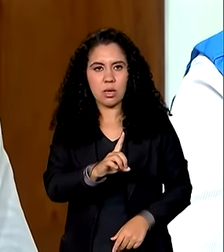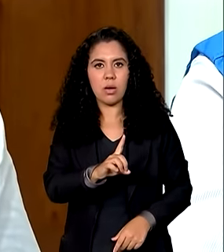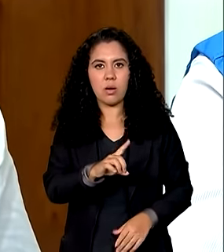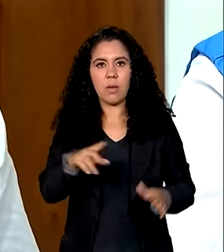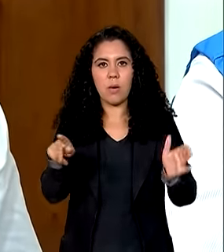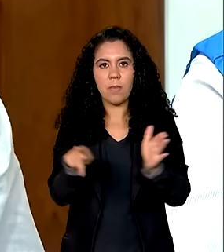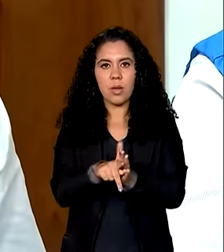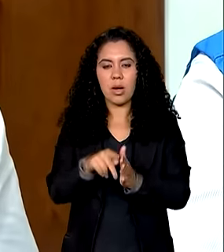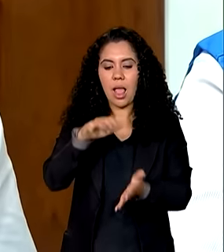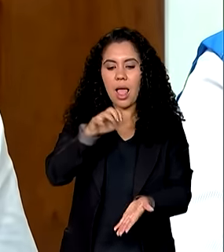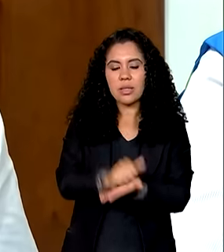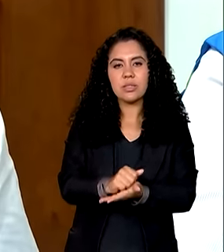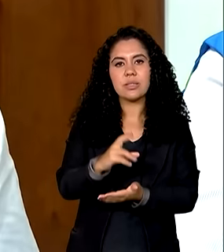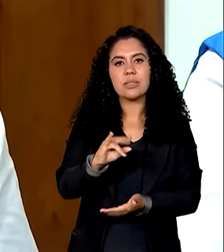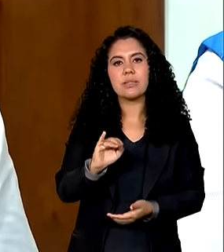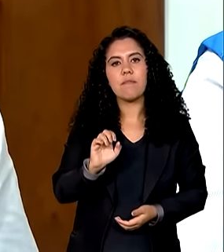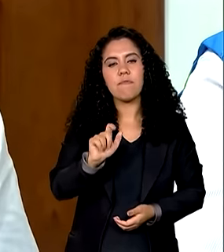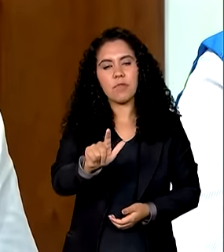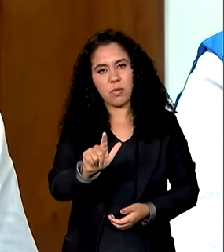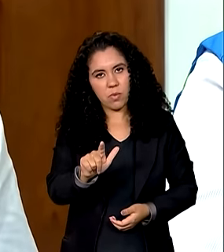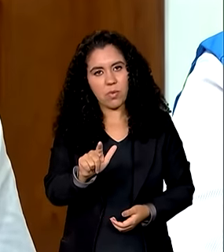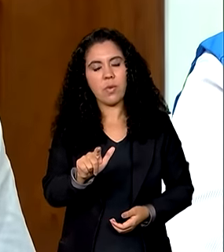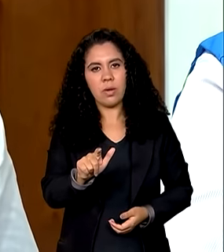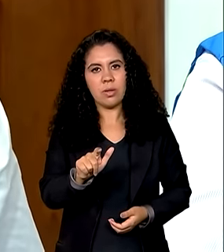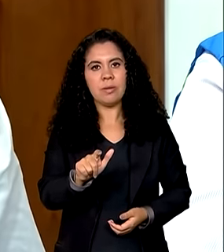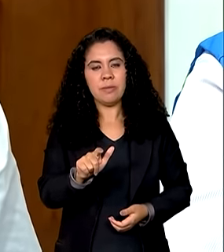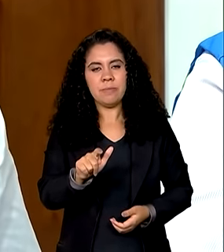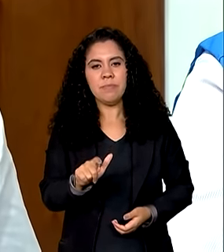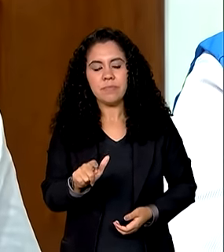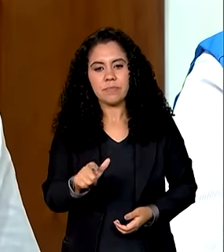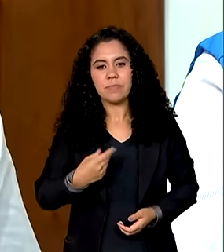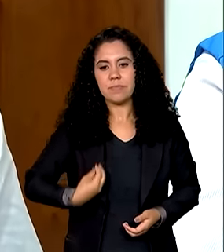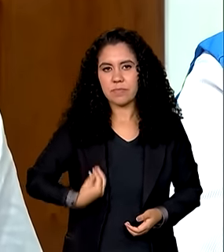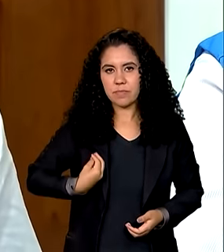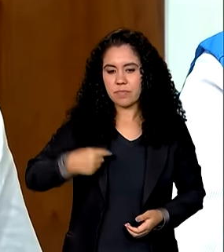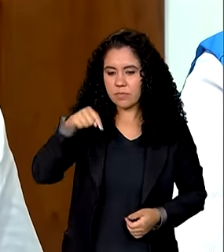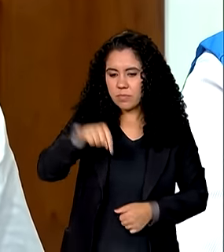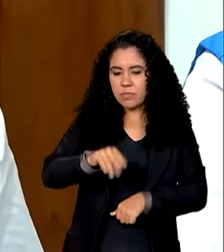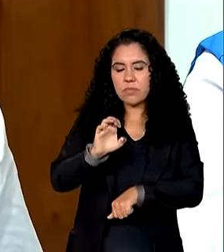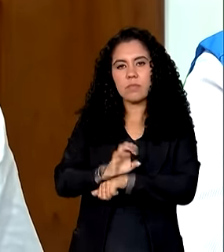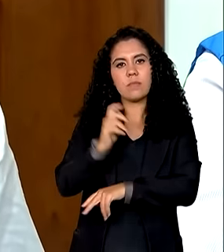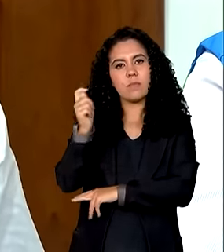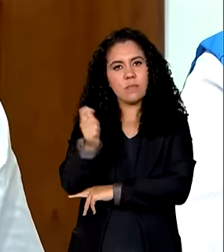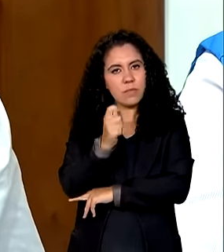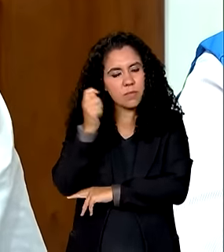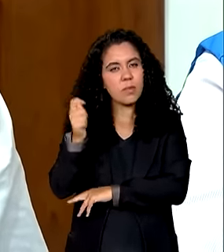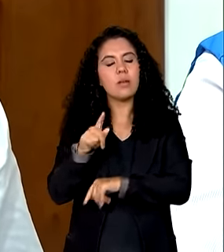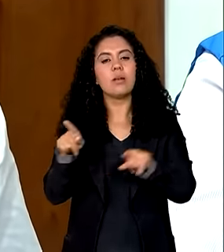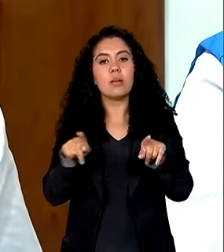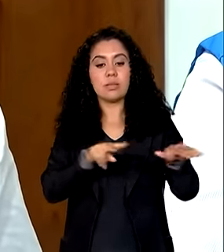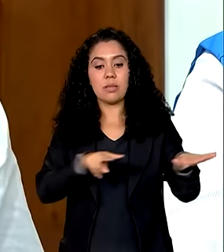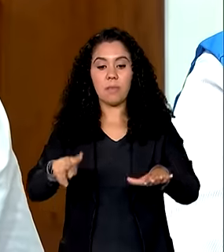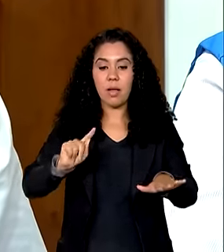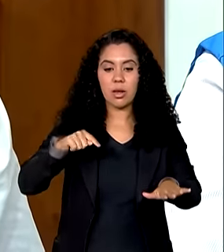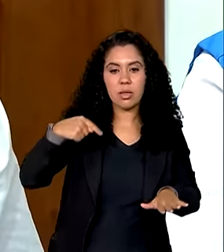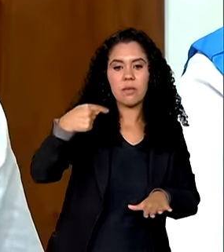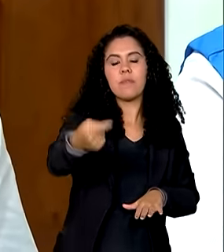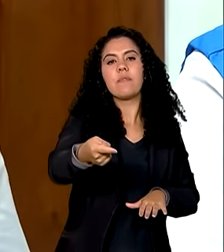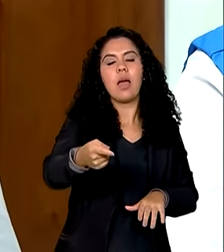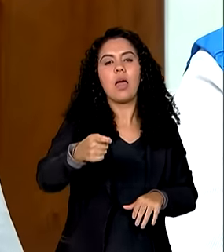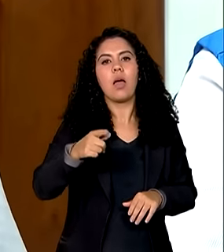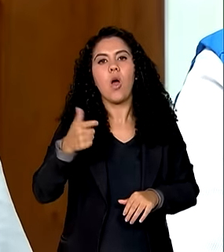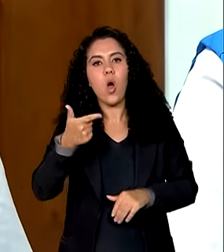civil continuará no território do Rio Grande do Sul e na próxima semana outras